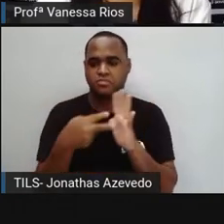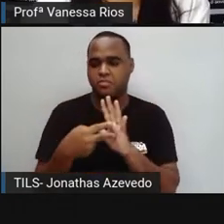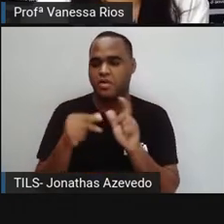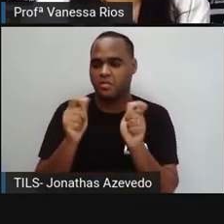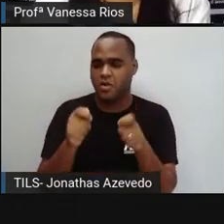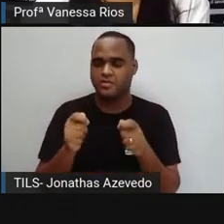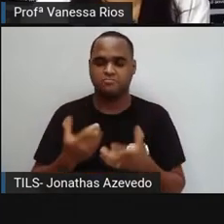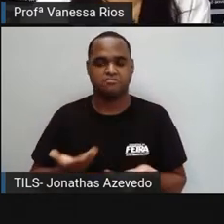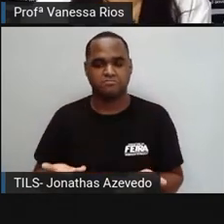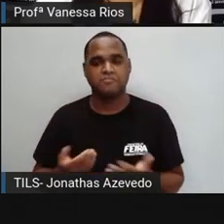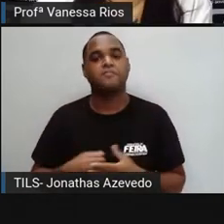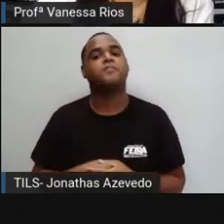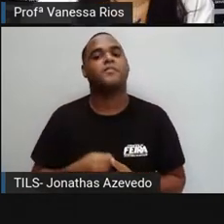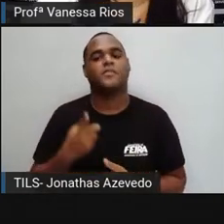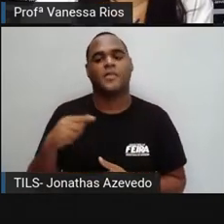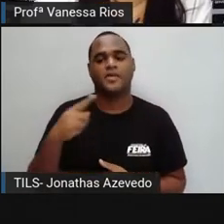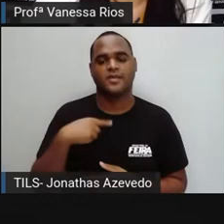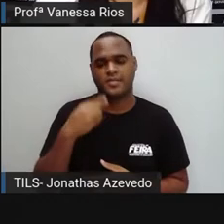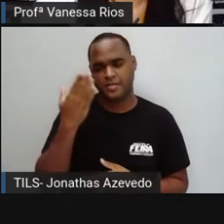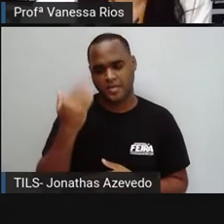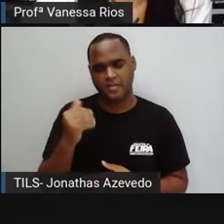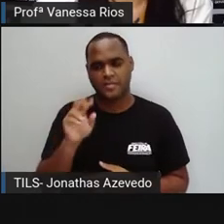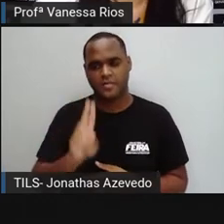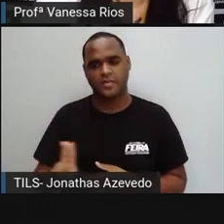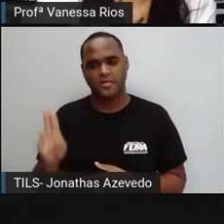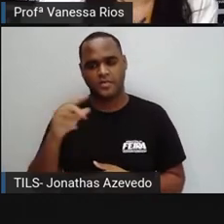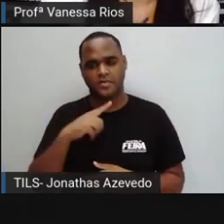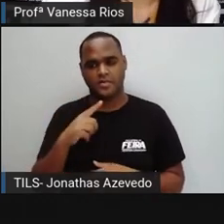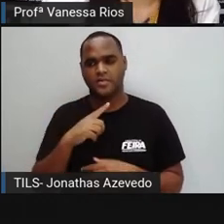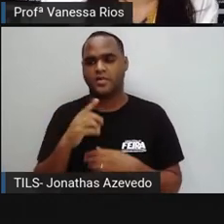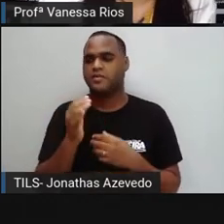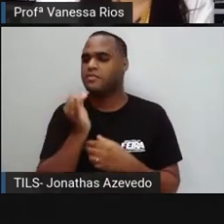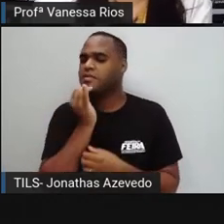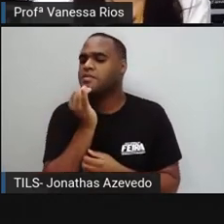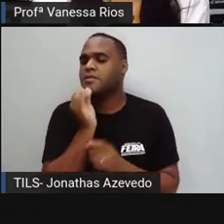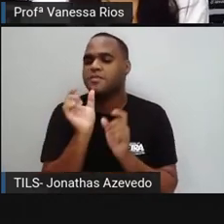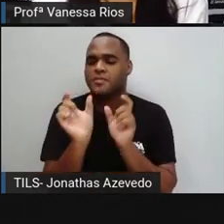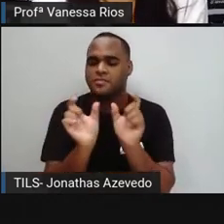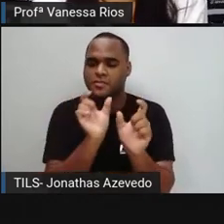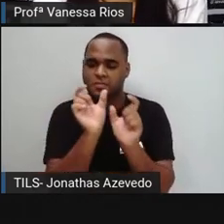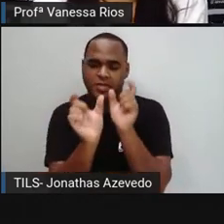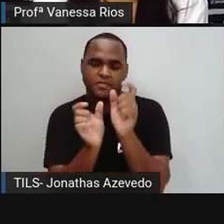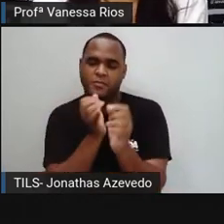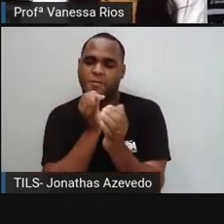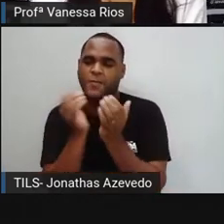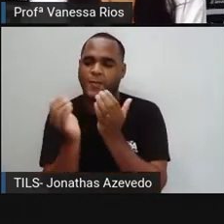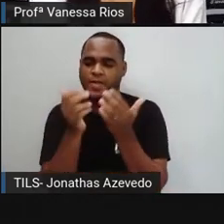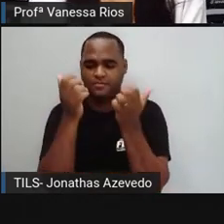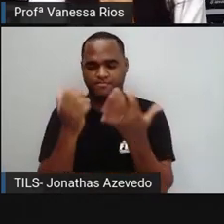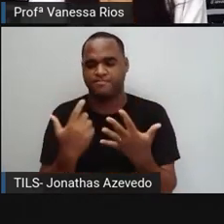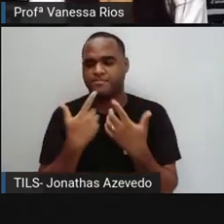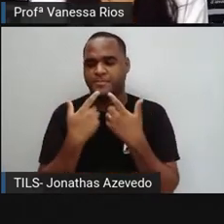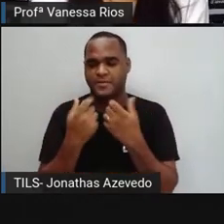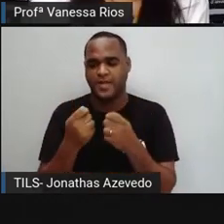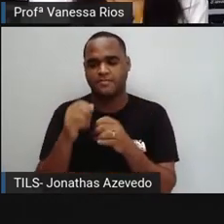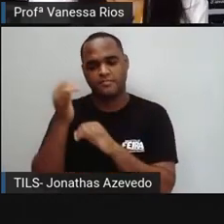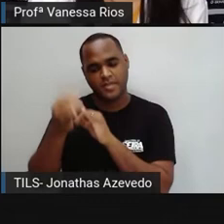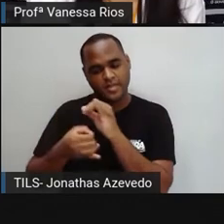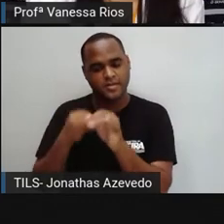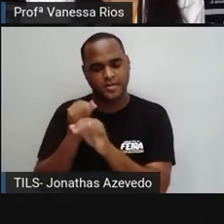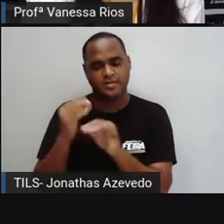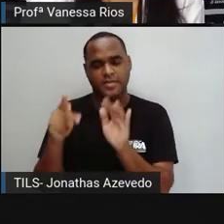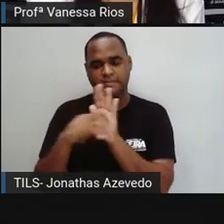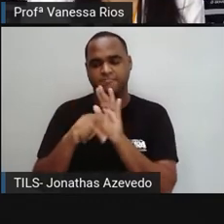situação. Então, a gente já vê a utilização do exemplo internetês para se referir à linguagem que vem da internet.